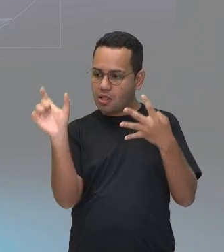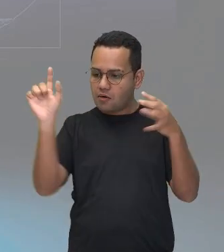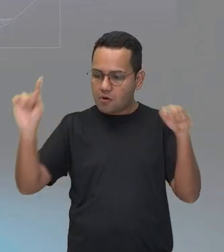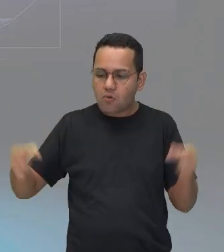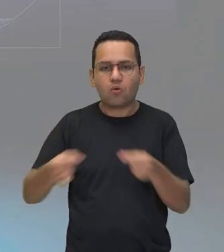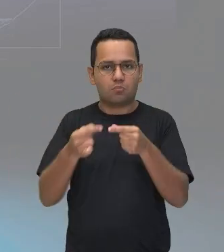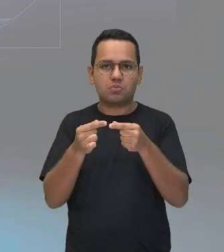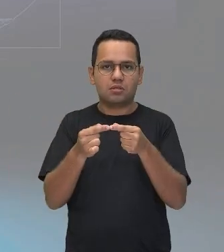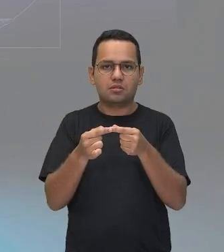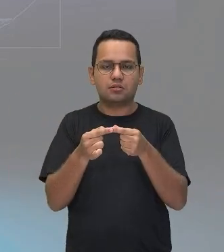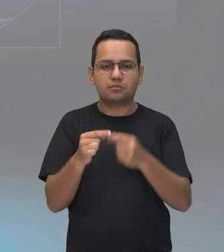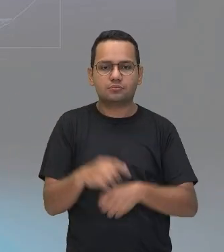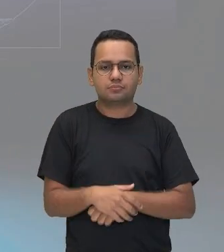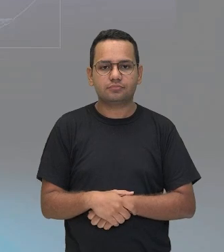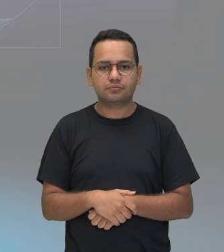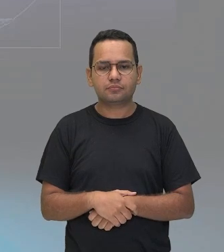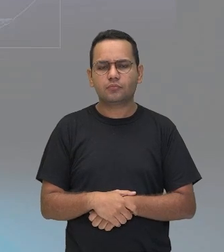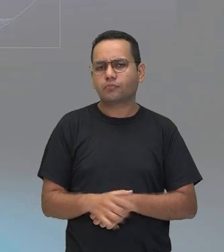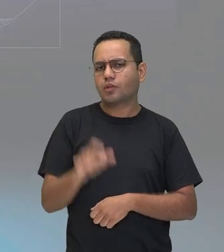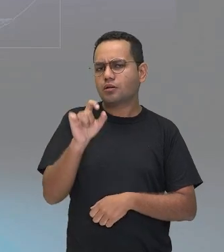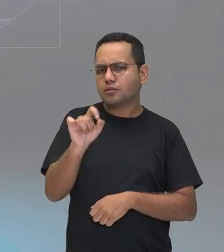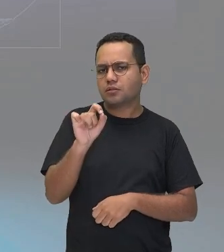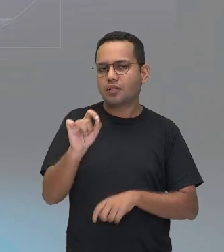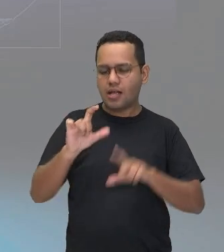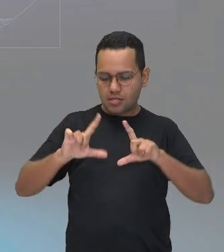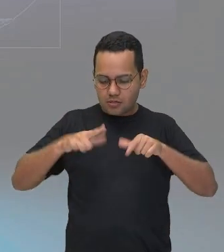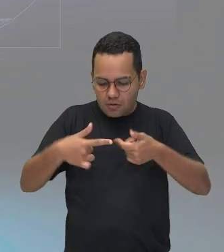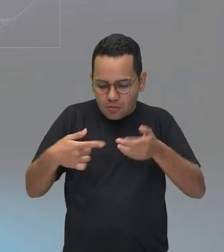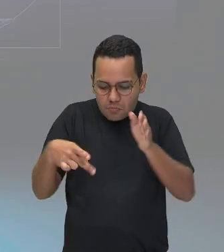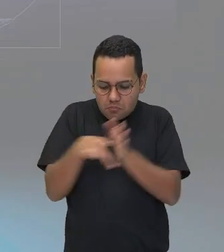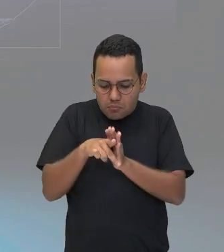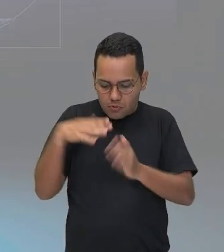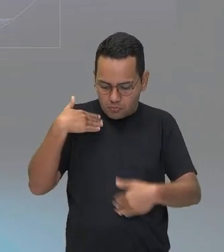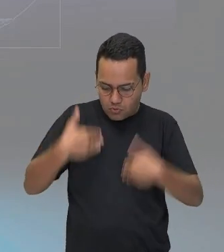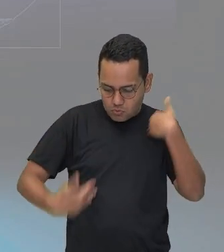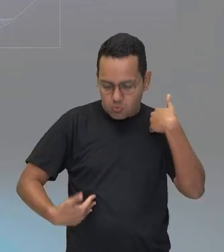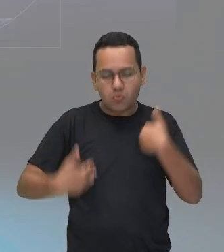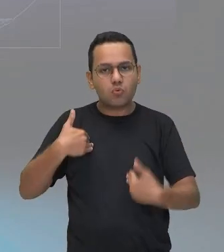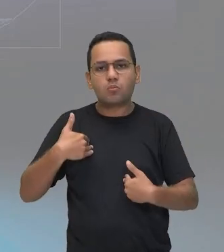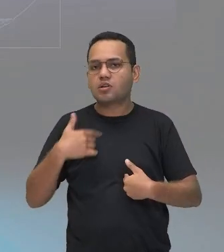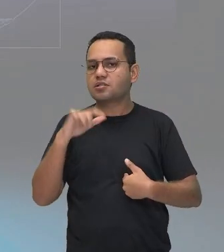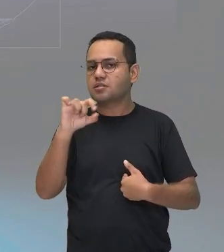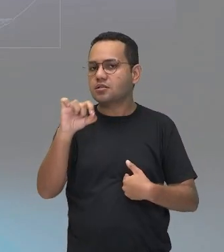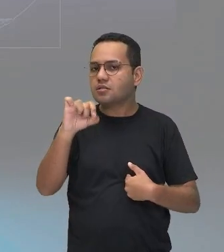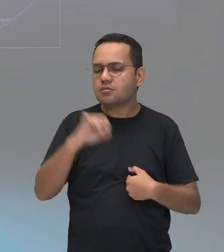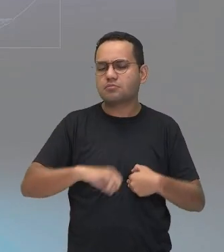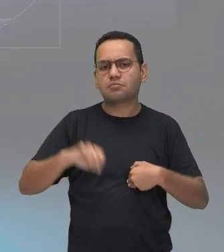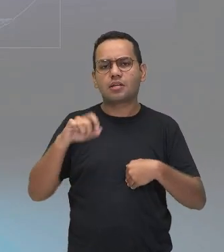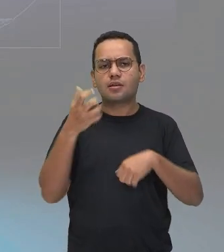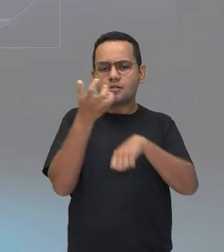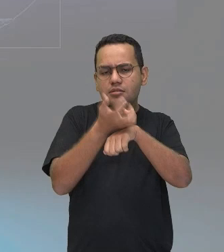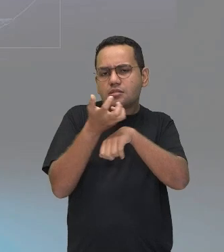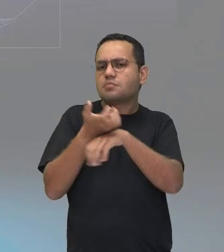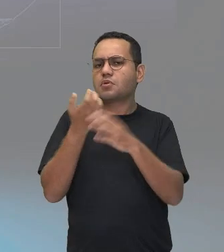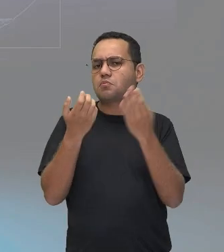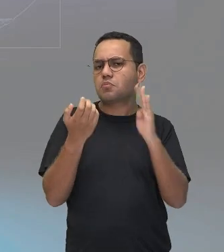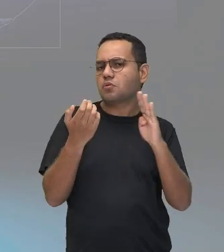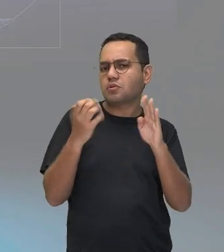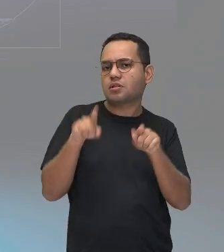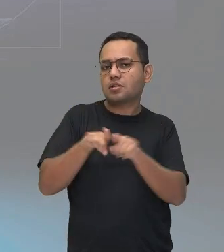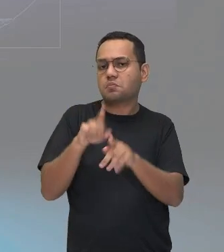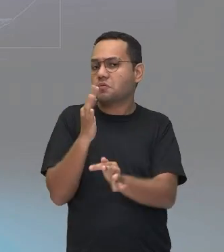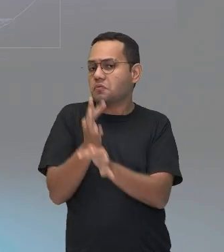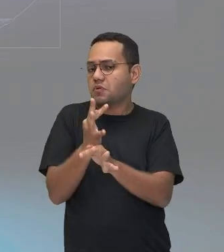envolvendo o quê? A parte biológica do nosso corpo, é a junção aí, né, da biologia com a física. Essa parte biológica,